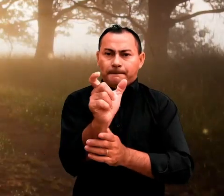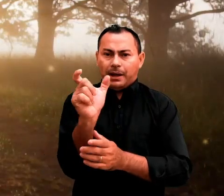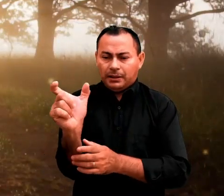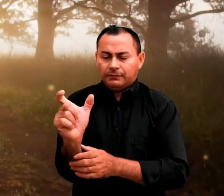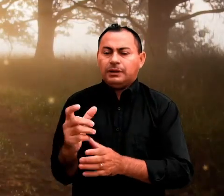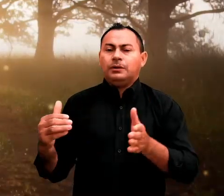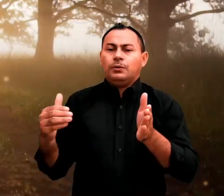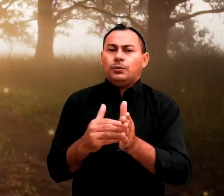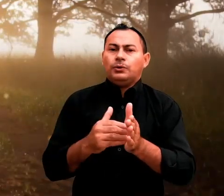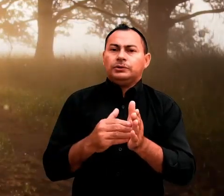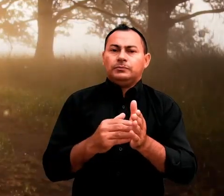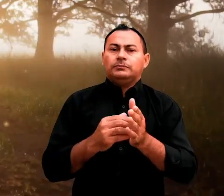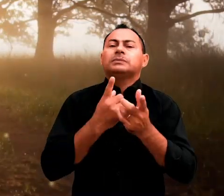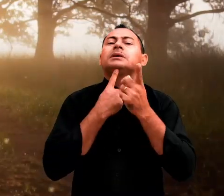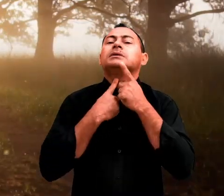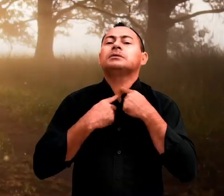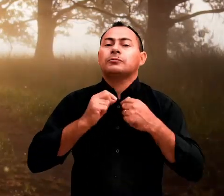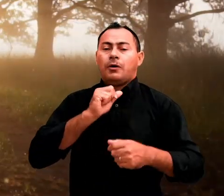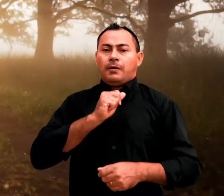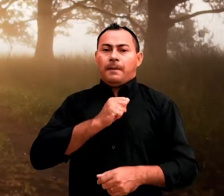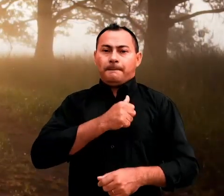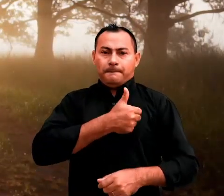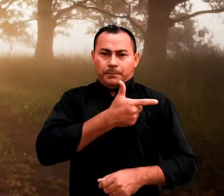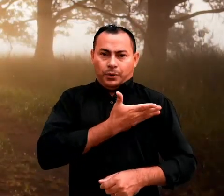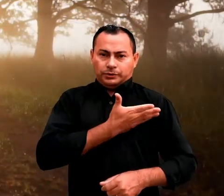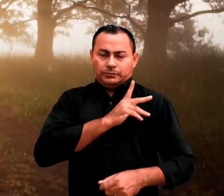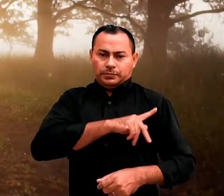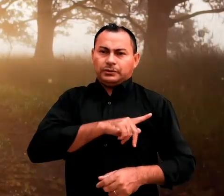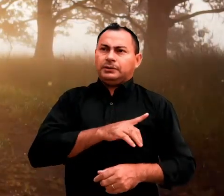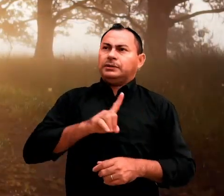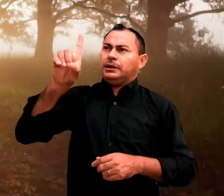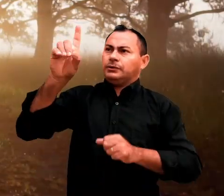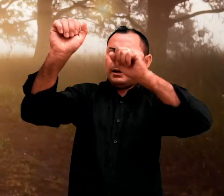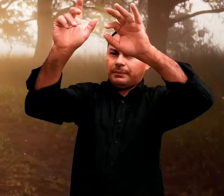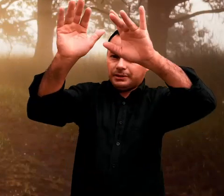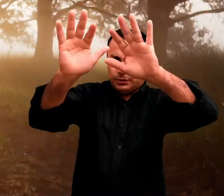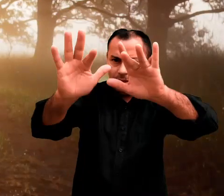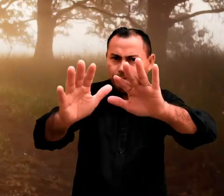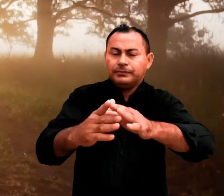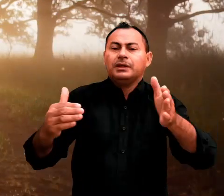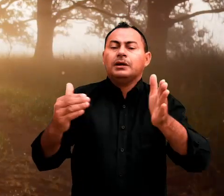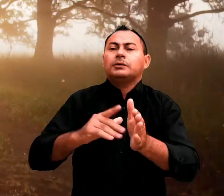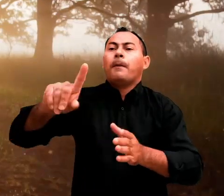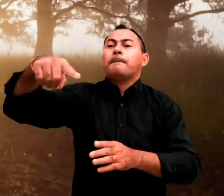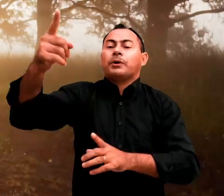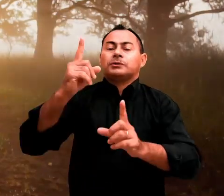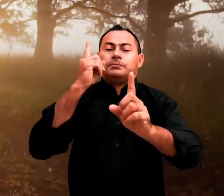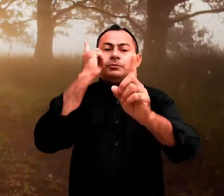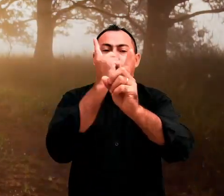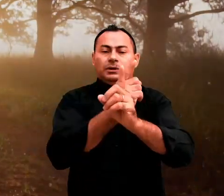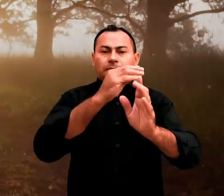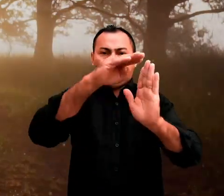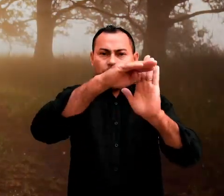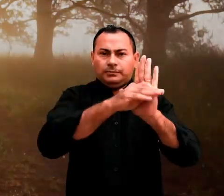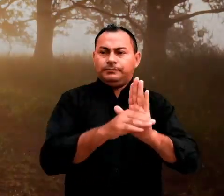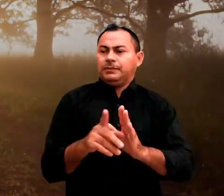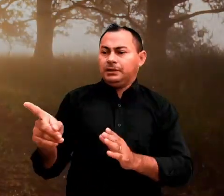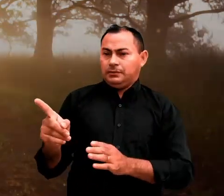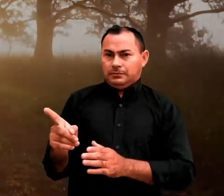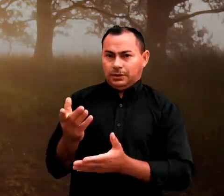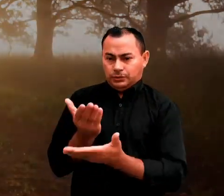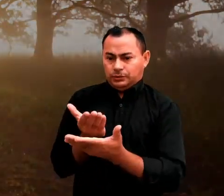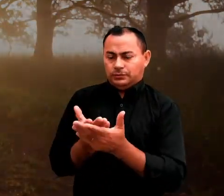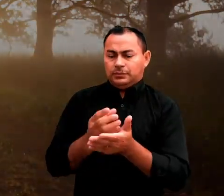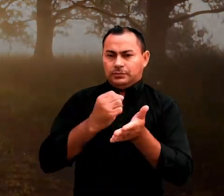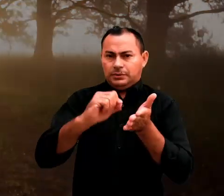testamento e os últimos desejos do apóstolo Paulo. Deus lhe abençoe grandemente e até o próximo programa. Este